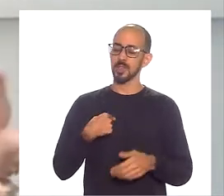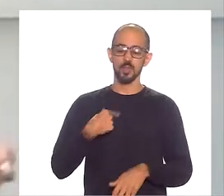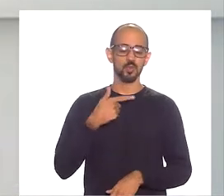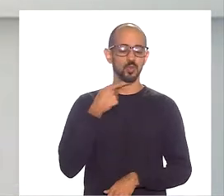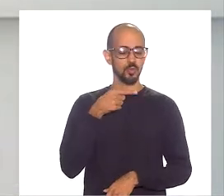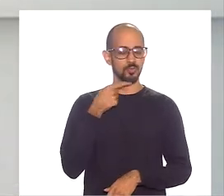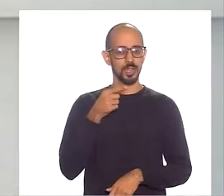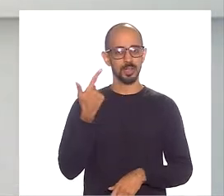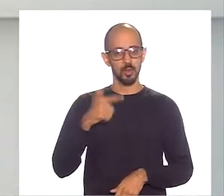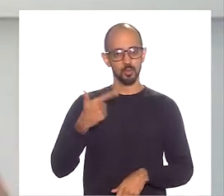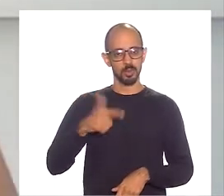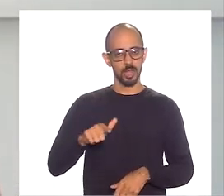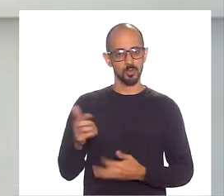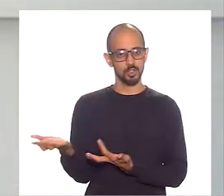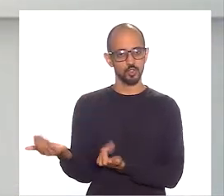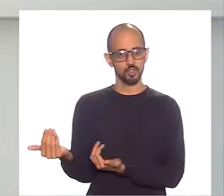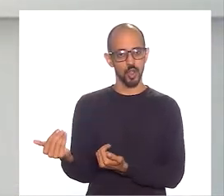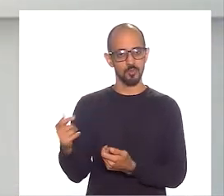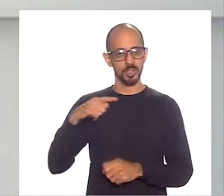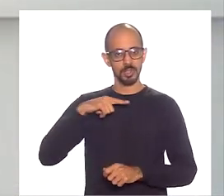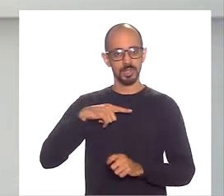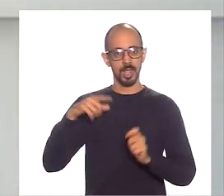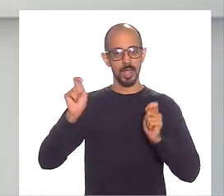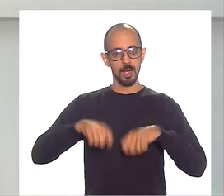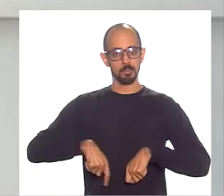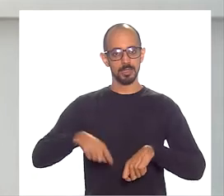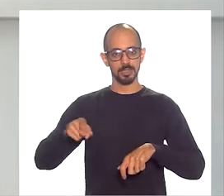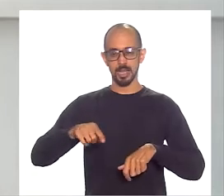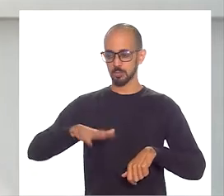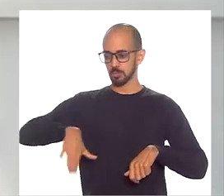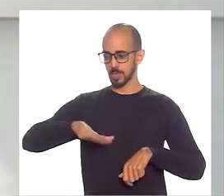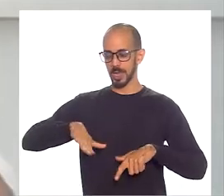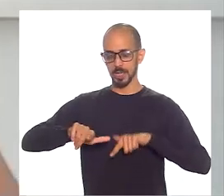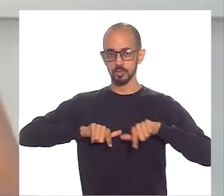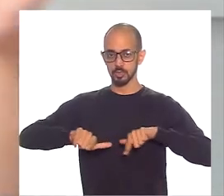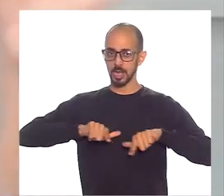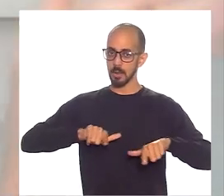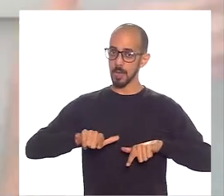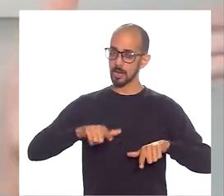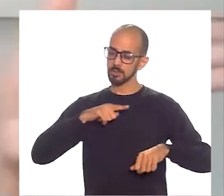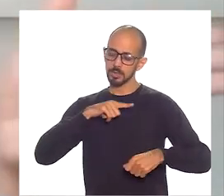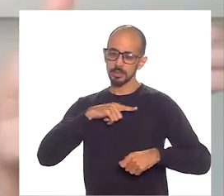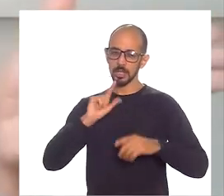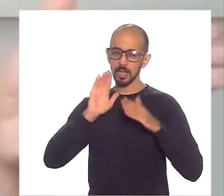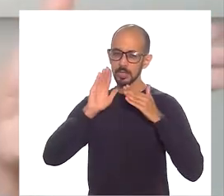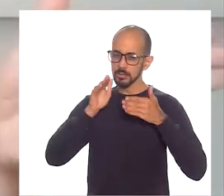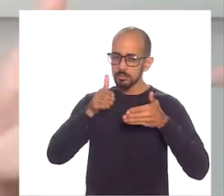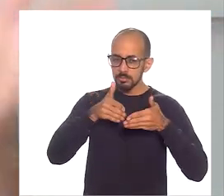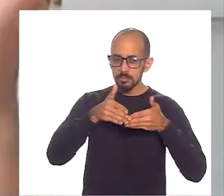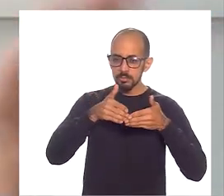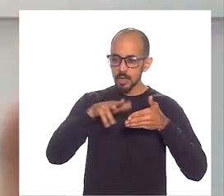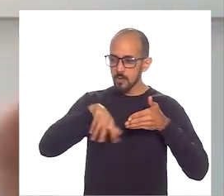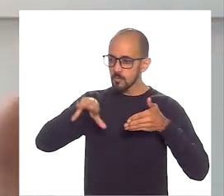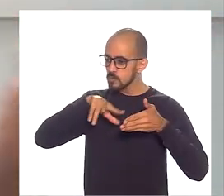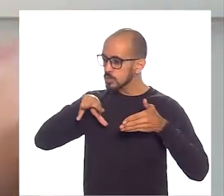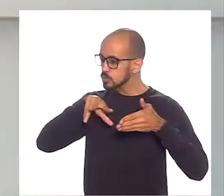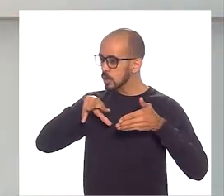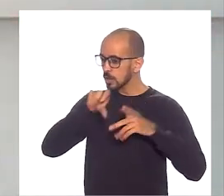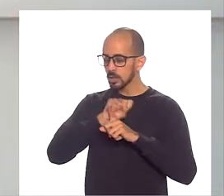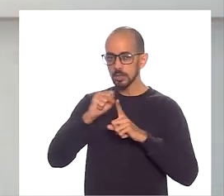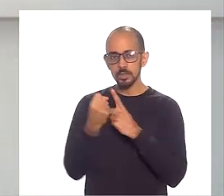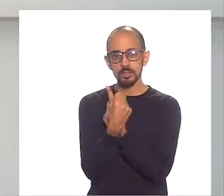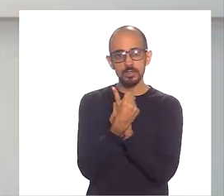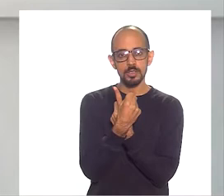dúvida que esse jovem sai muito mais bem preparado para o mercado de trabalho, com um olhar muito mais amplo sobre a sociedade